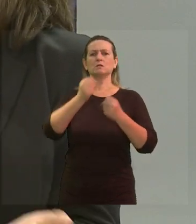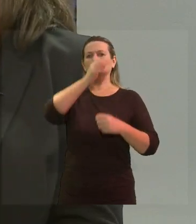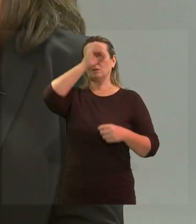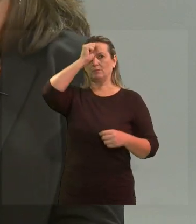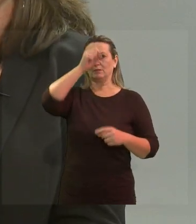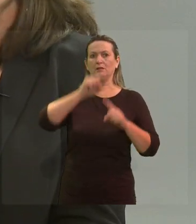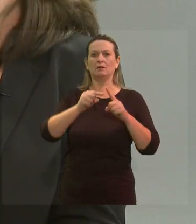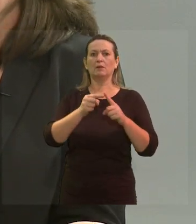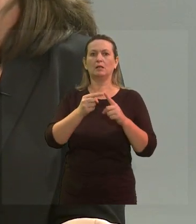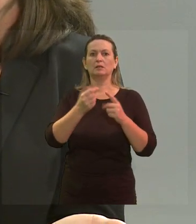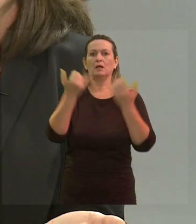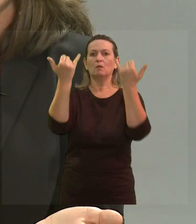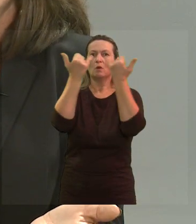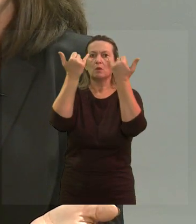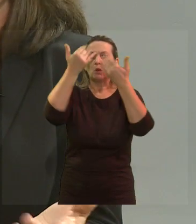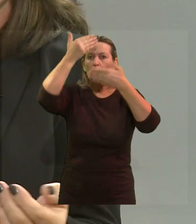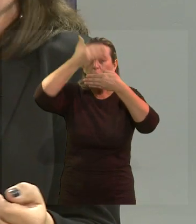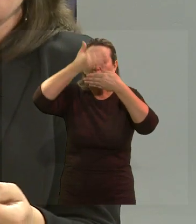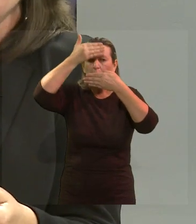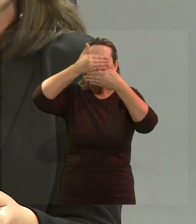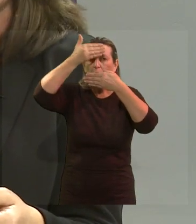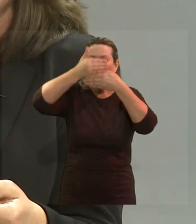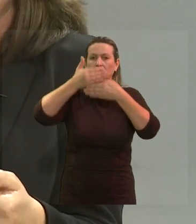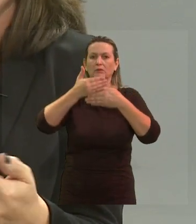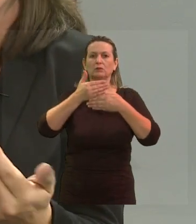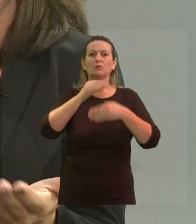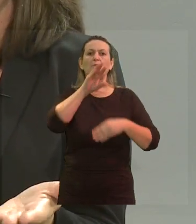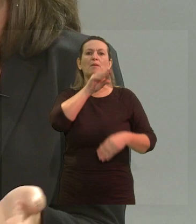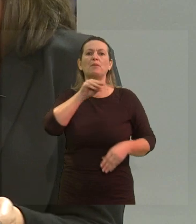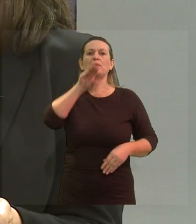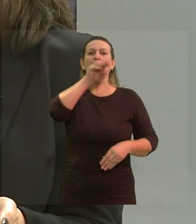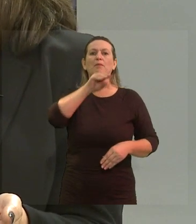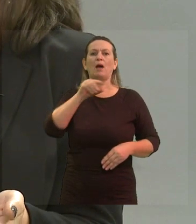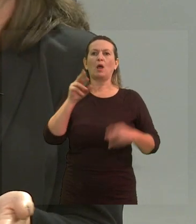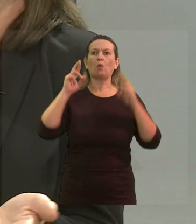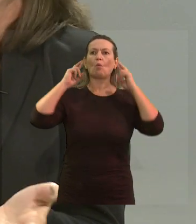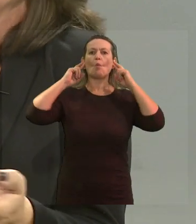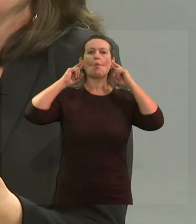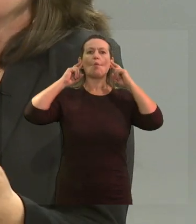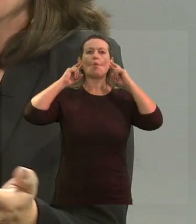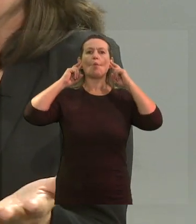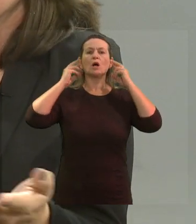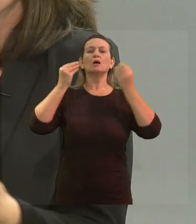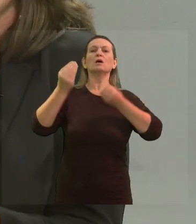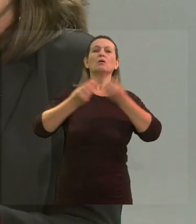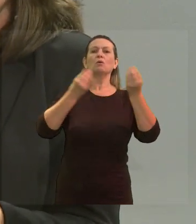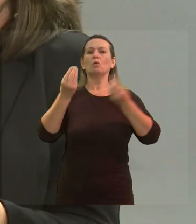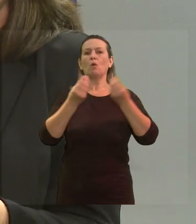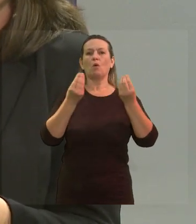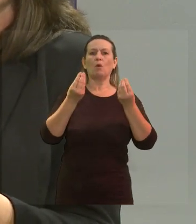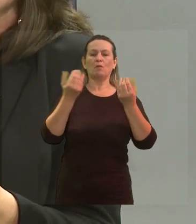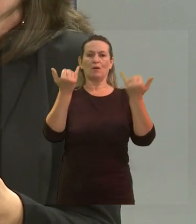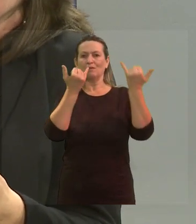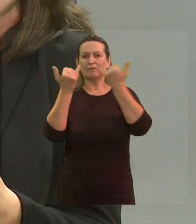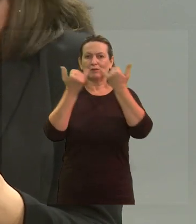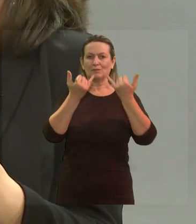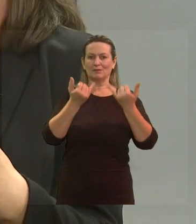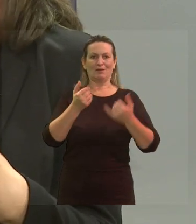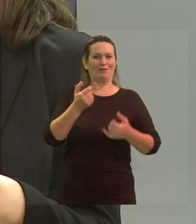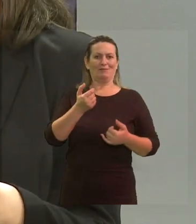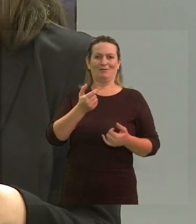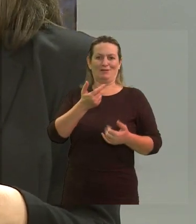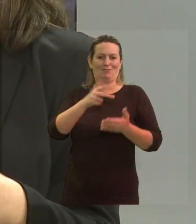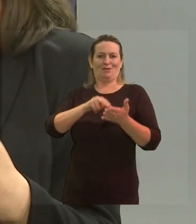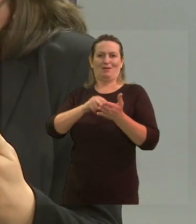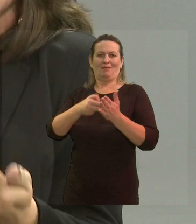ter acesso à informação, né, por exemplo, todo mundo fala e ela não ouve, como é que ela vai ter esse acesso, né, então, não é uma